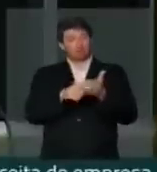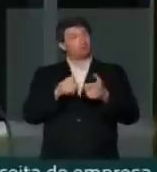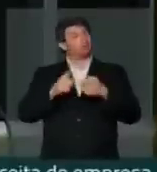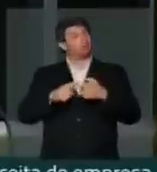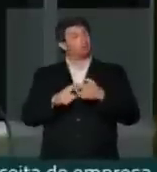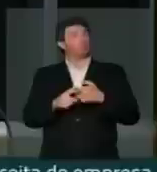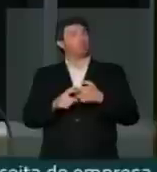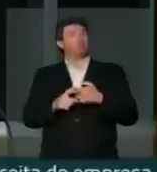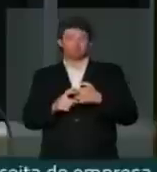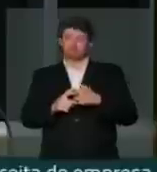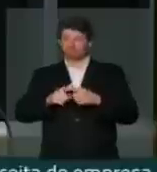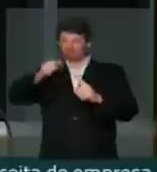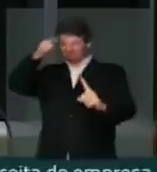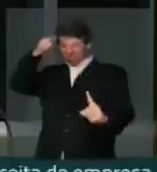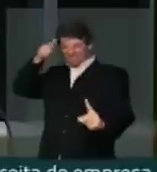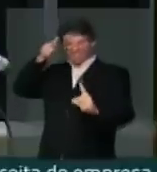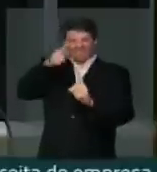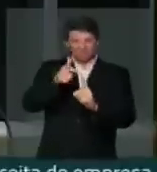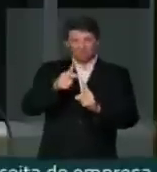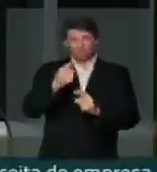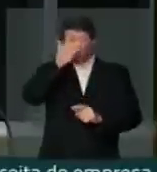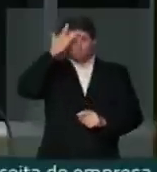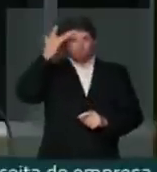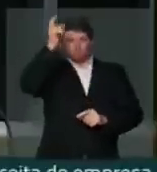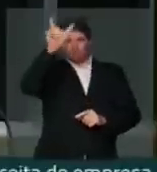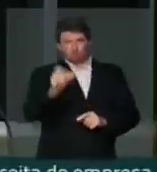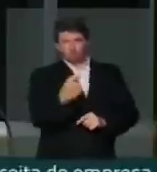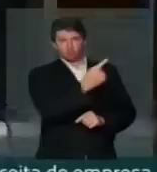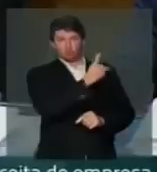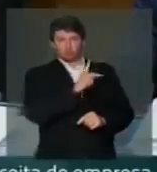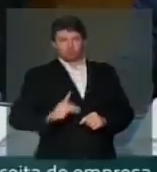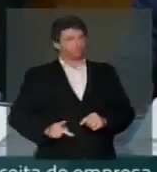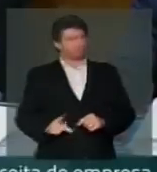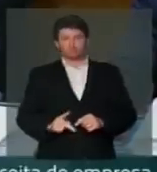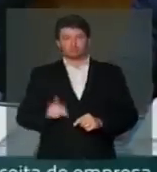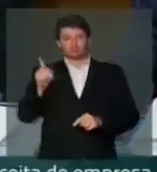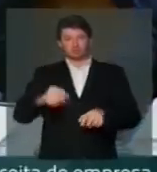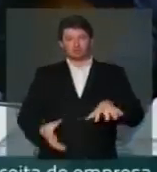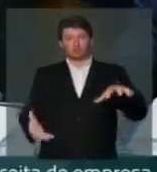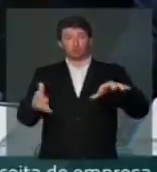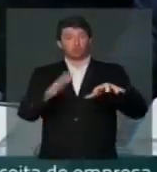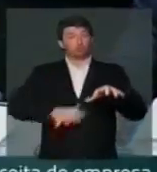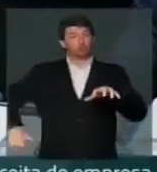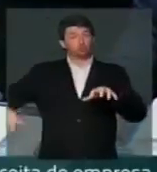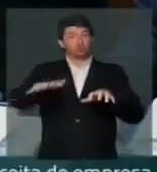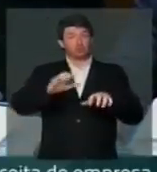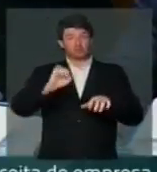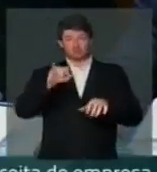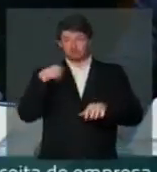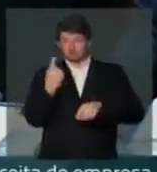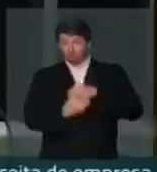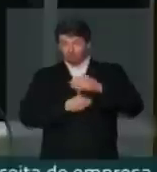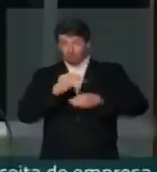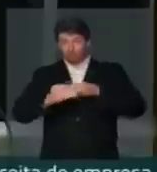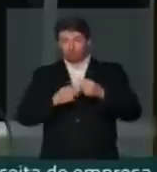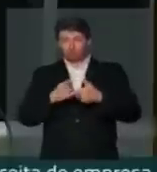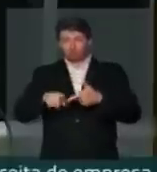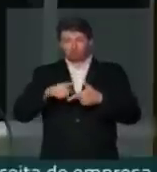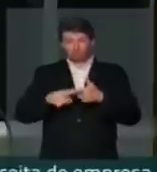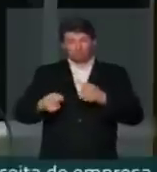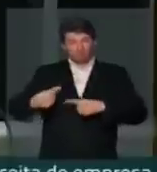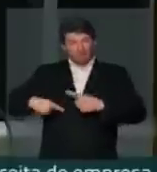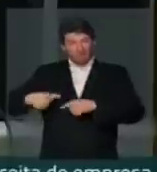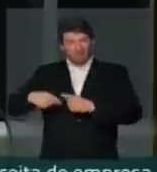maneira, atinge não apenas uma figura do presidente, mas o parlamento como um todo. Se a gente se envolve em tenebrosas